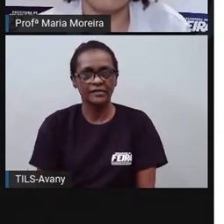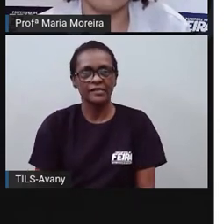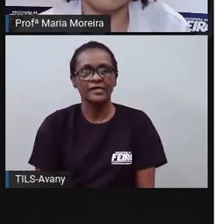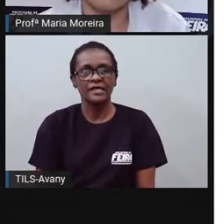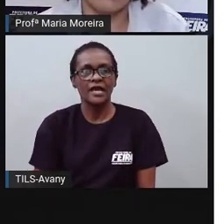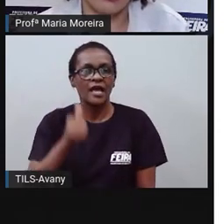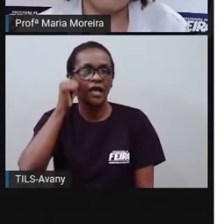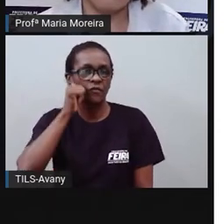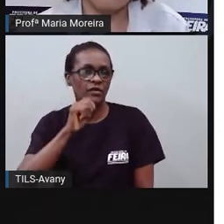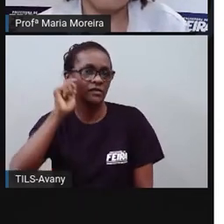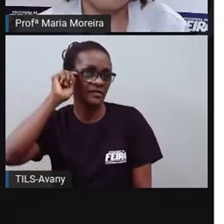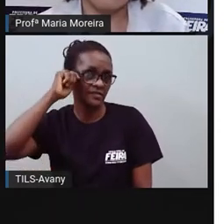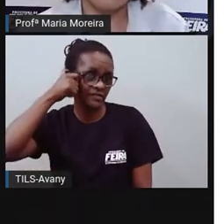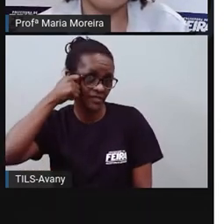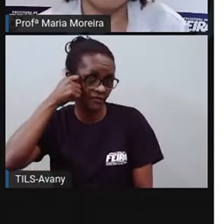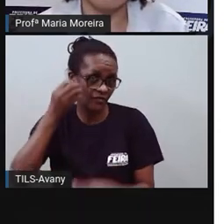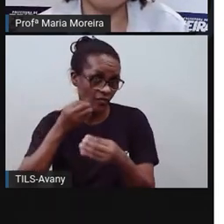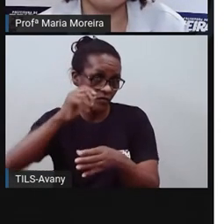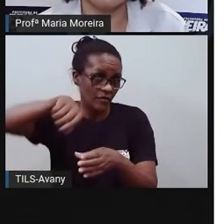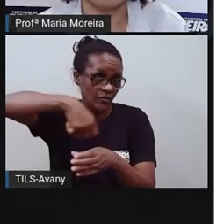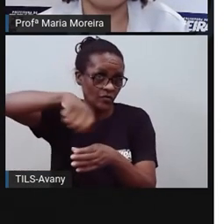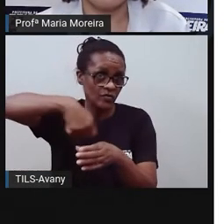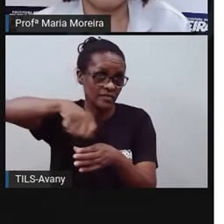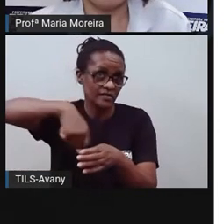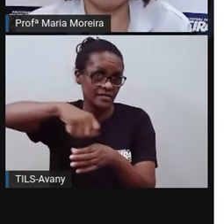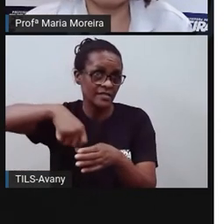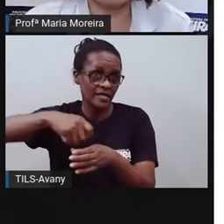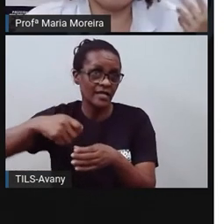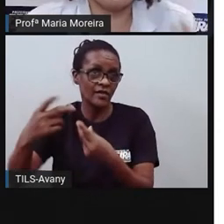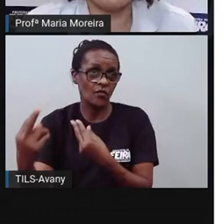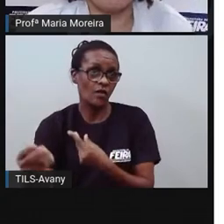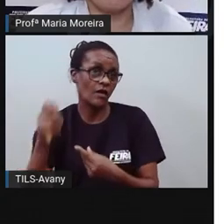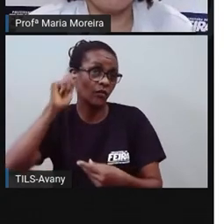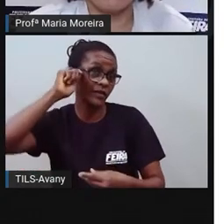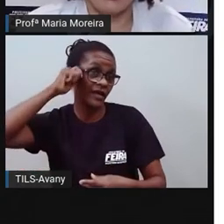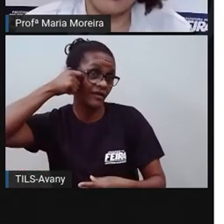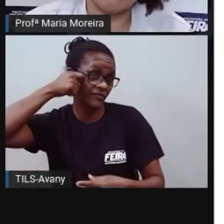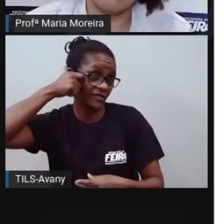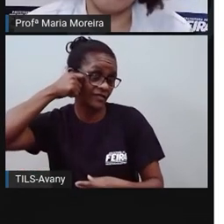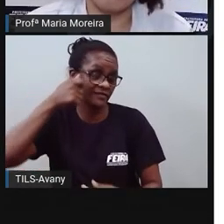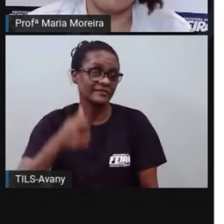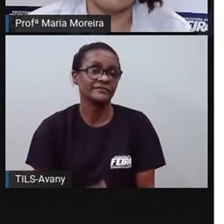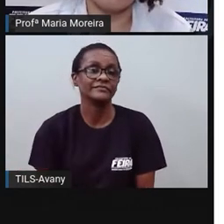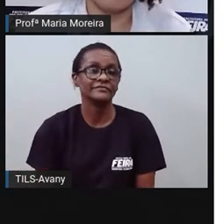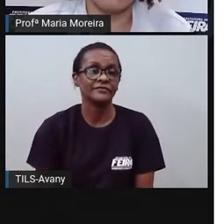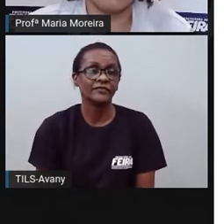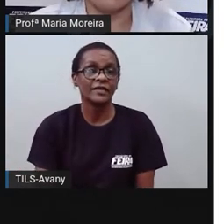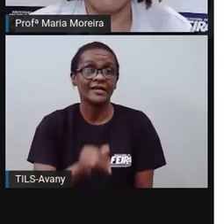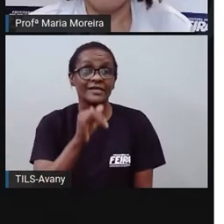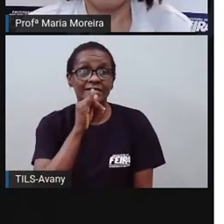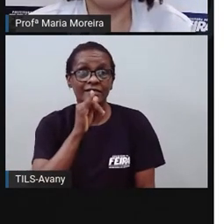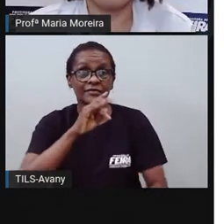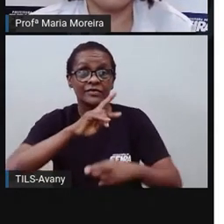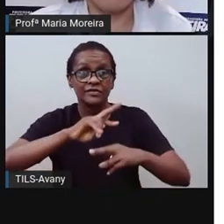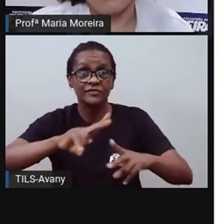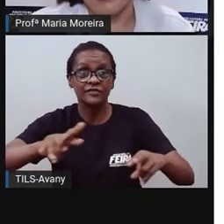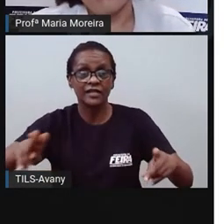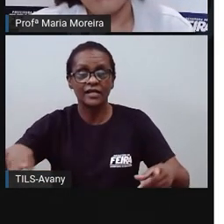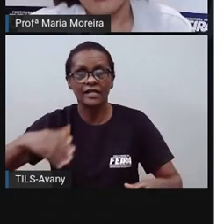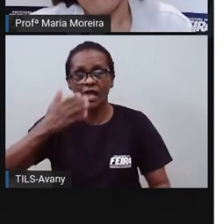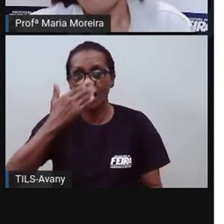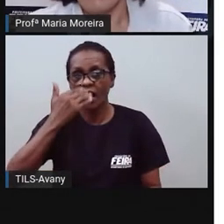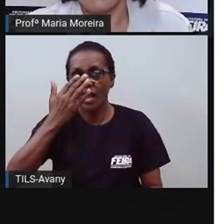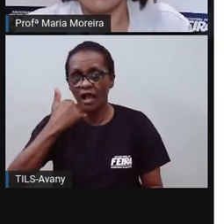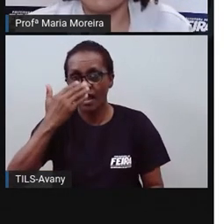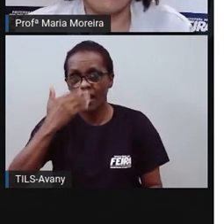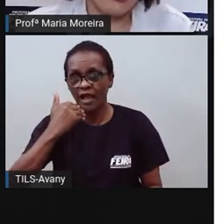africanas, tá? Então, vamos seguir. Bom, são exemplos culinários da influência africana, o vatapá,